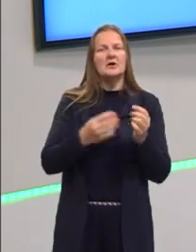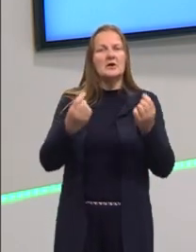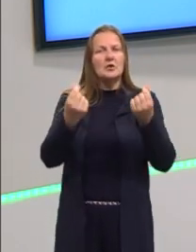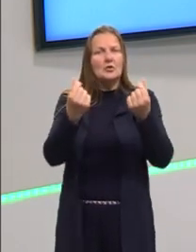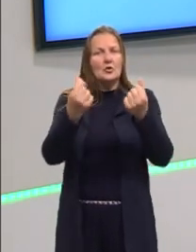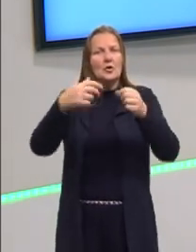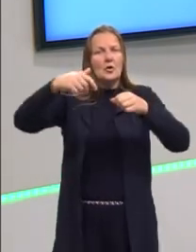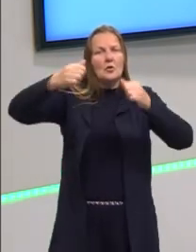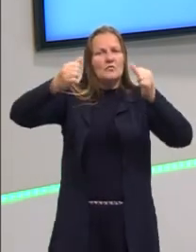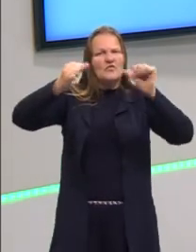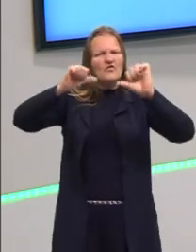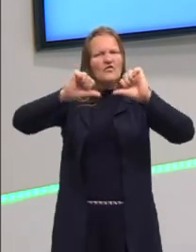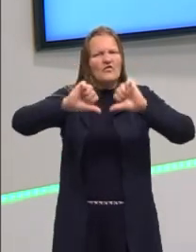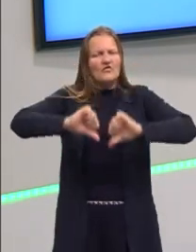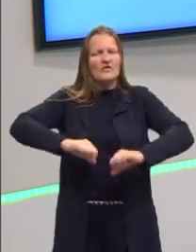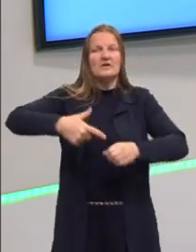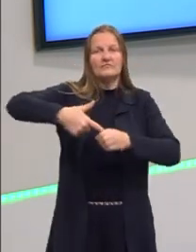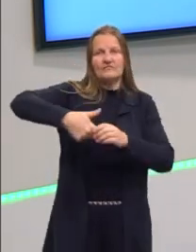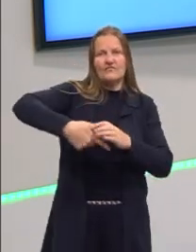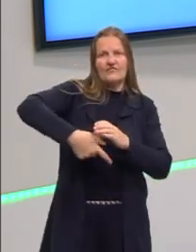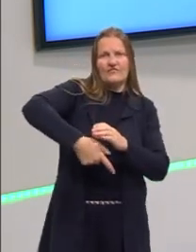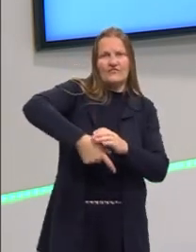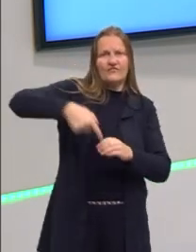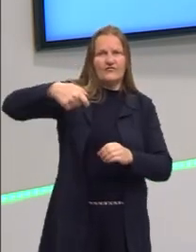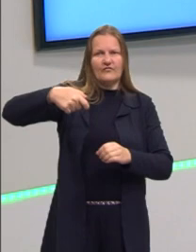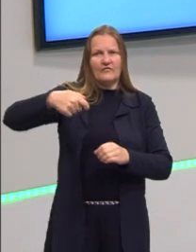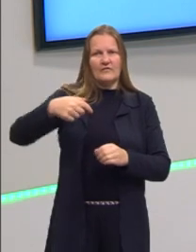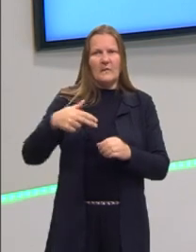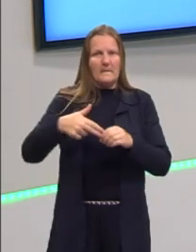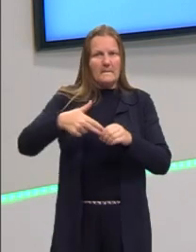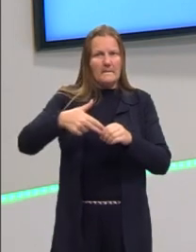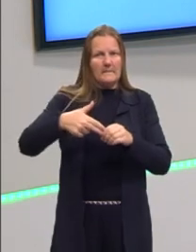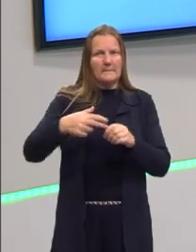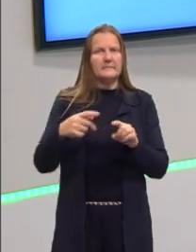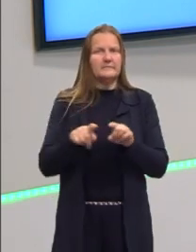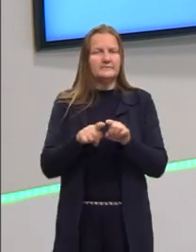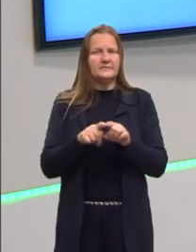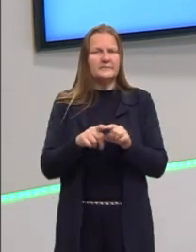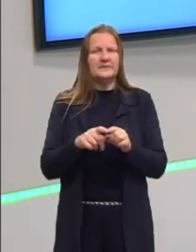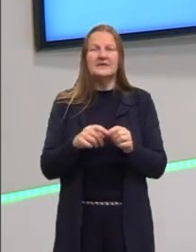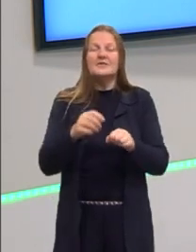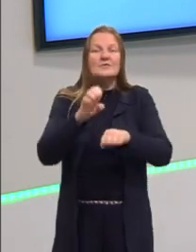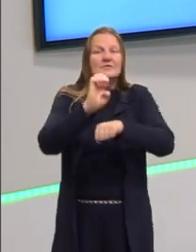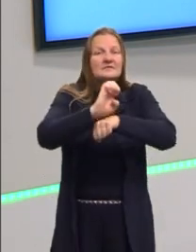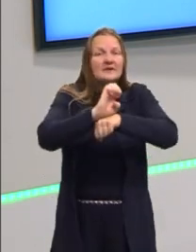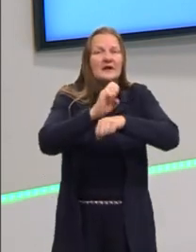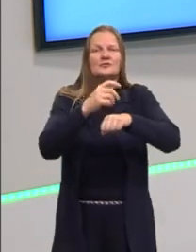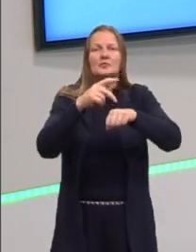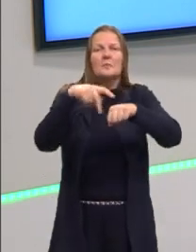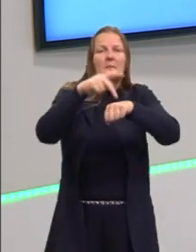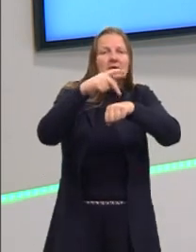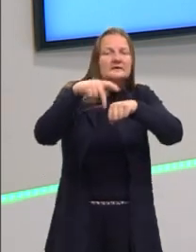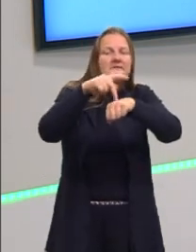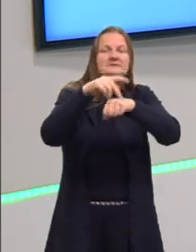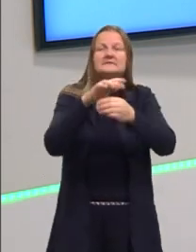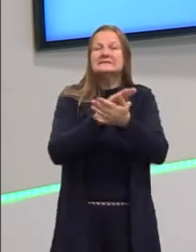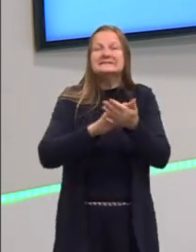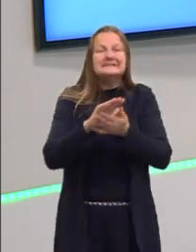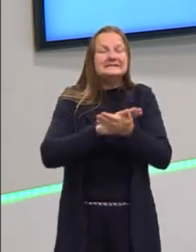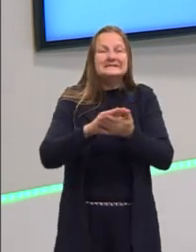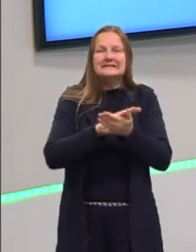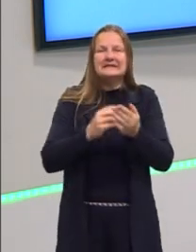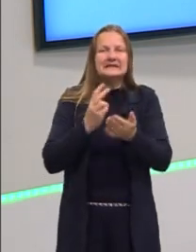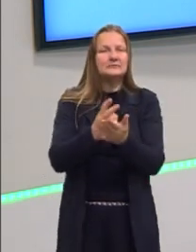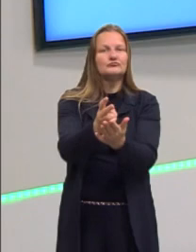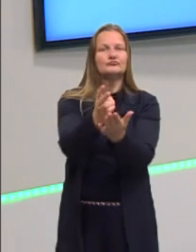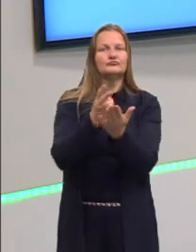petróleo, o Estado, os países, não vão ter condições financeiras de manter esse keynesianismo